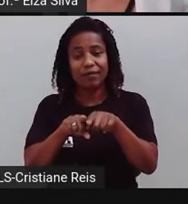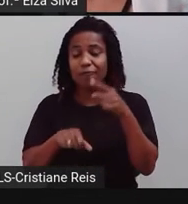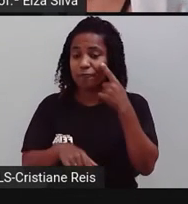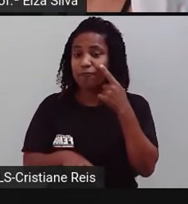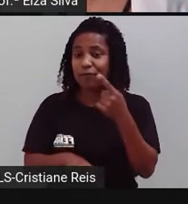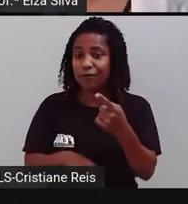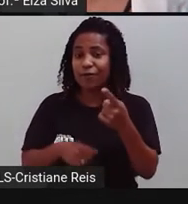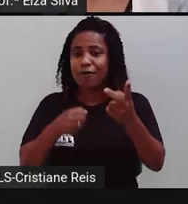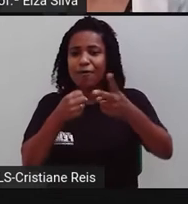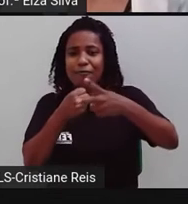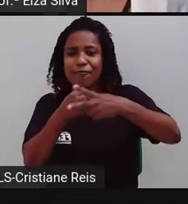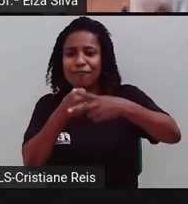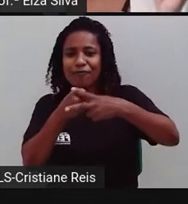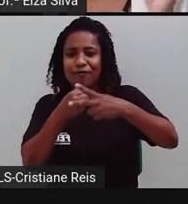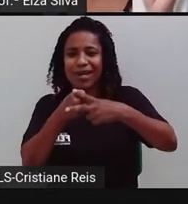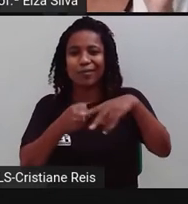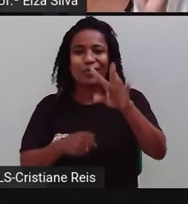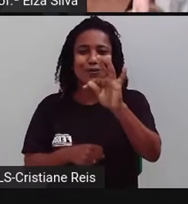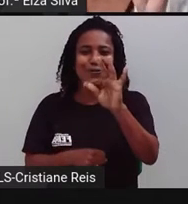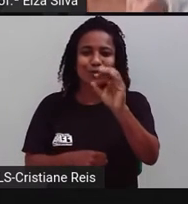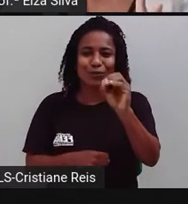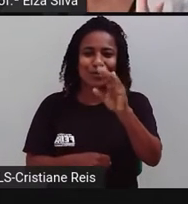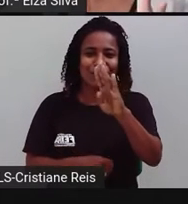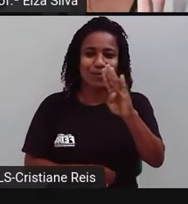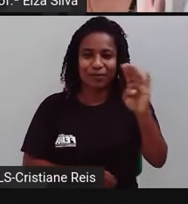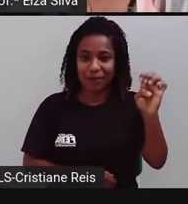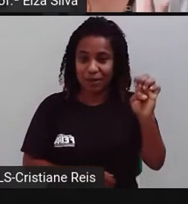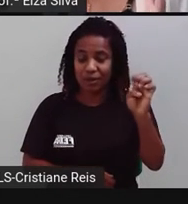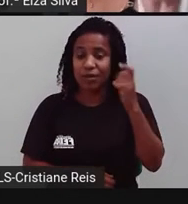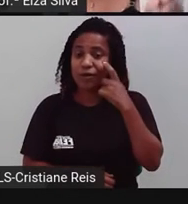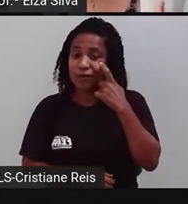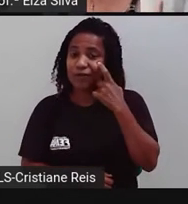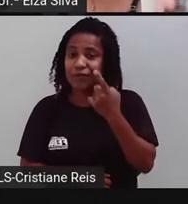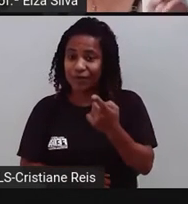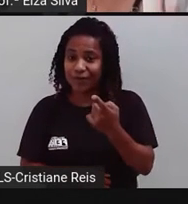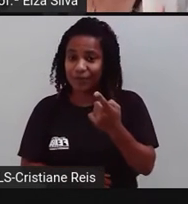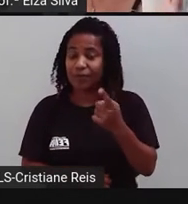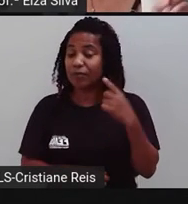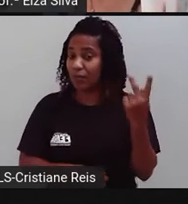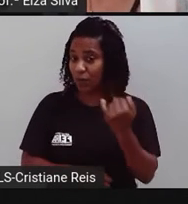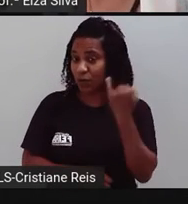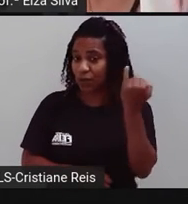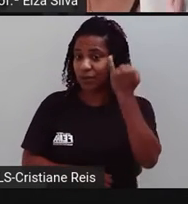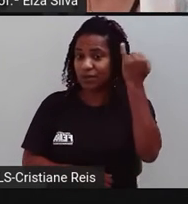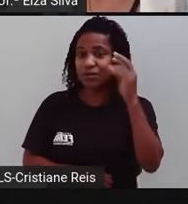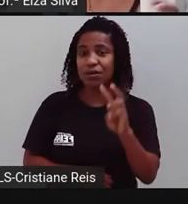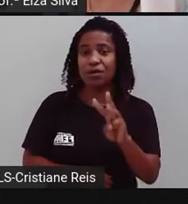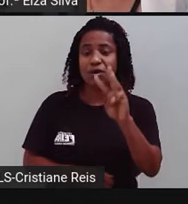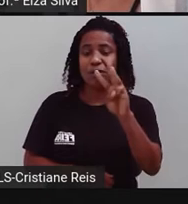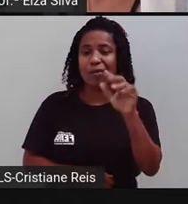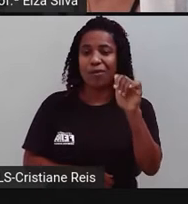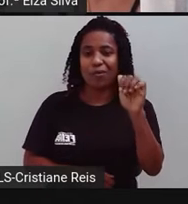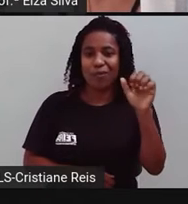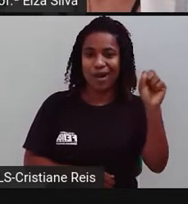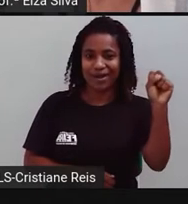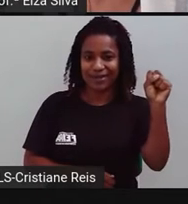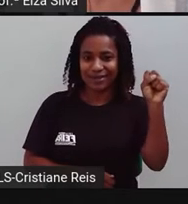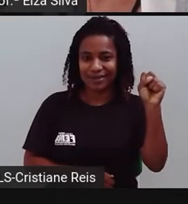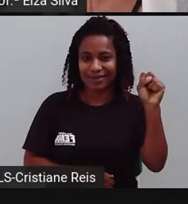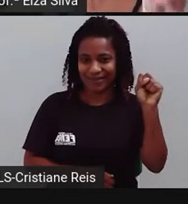Was and were. São os dois termos do verbo to be que eu utilizo para expressar ideias no passado.